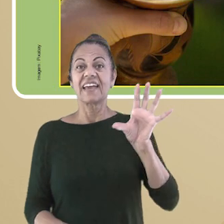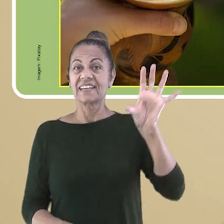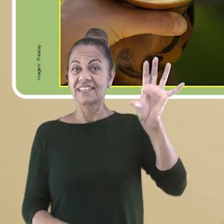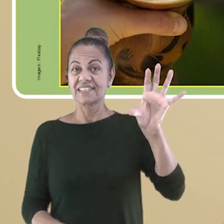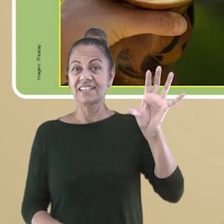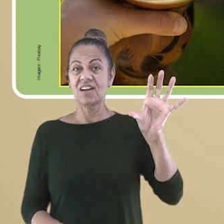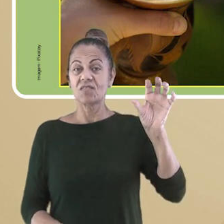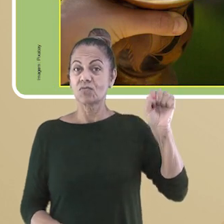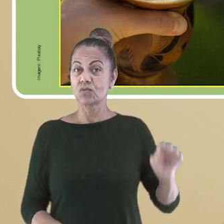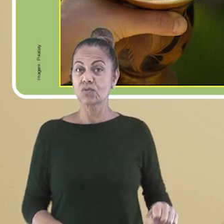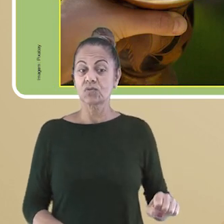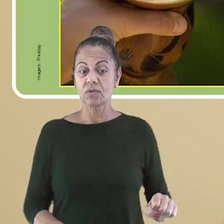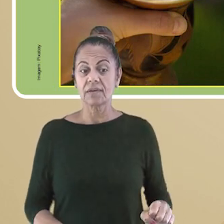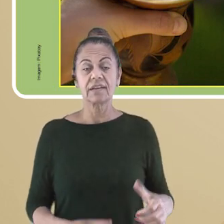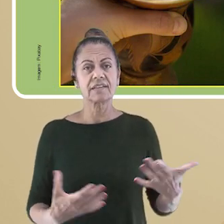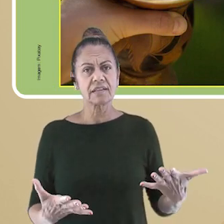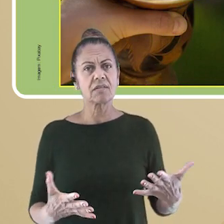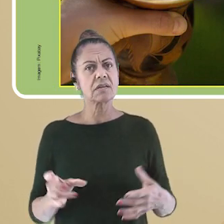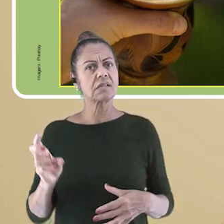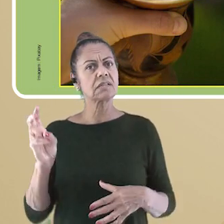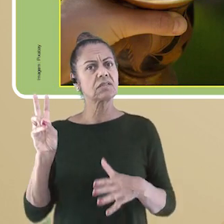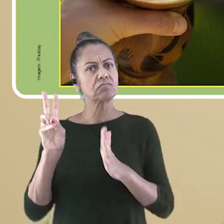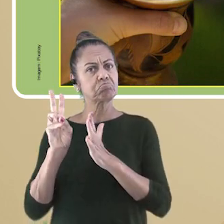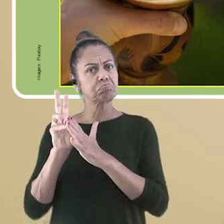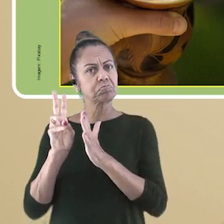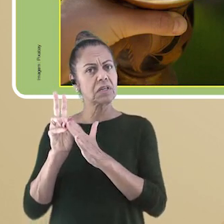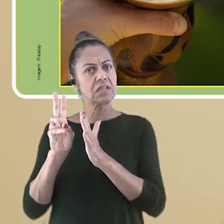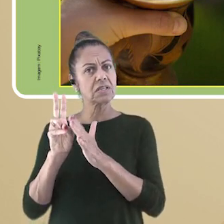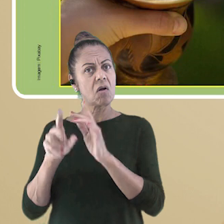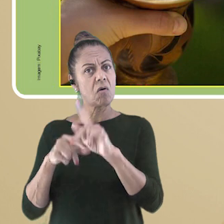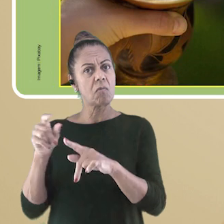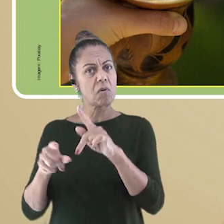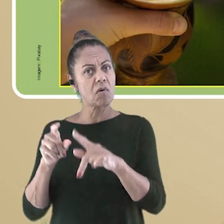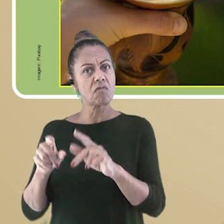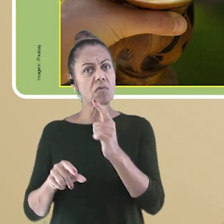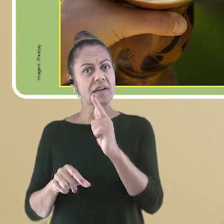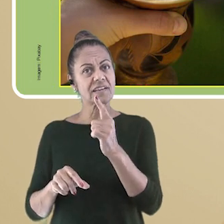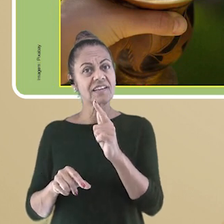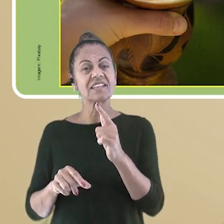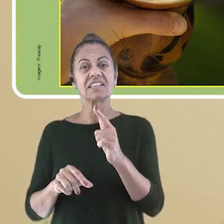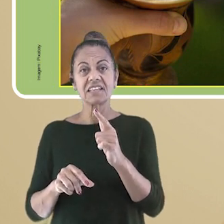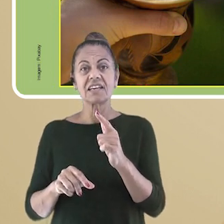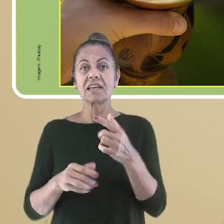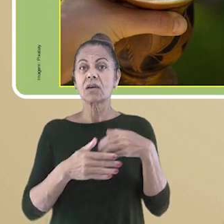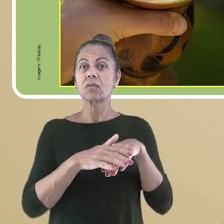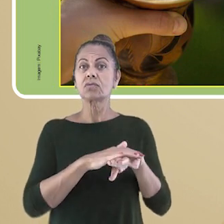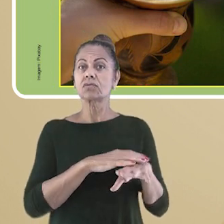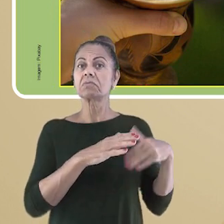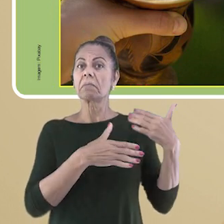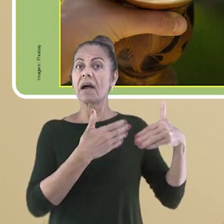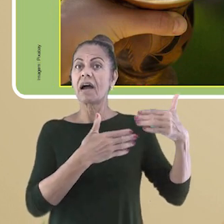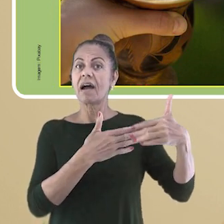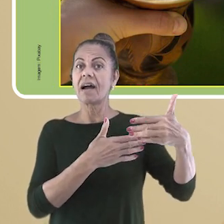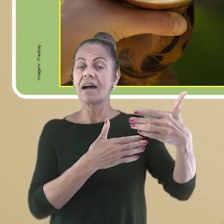Sul. E sabiam que essa é uma herança dos indígenas guaranis que habitavam a região do Paraná? Um costume que